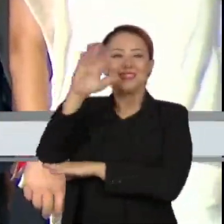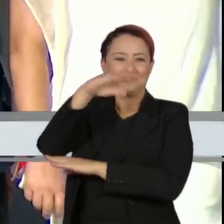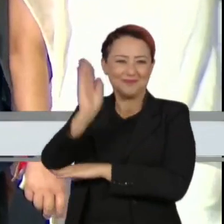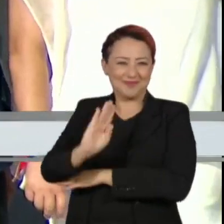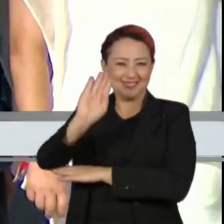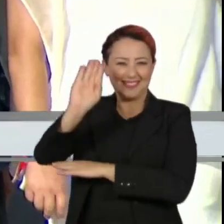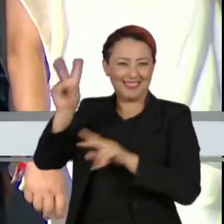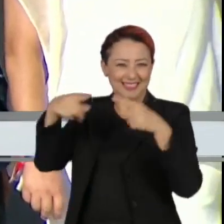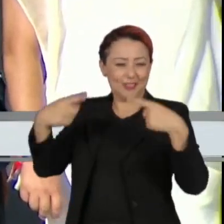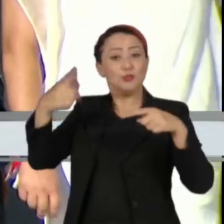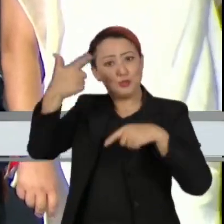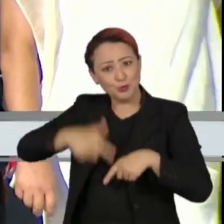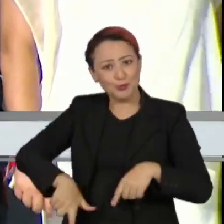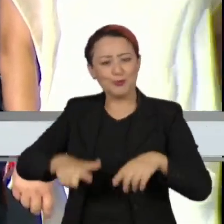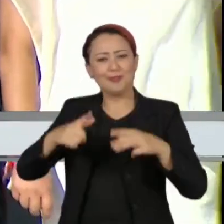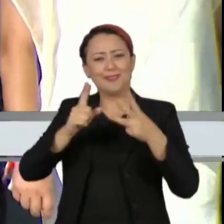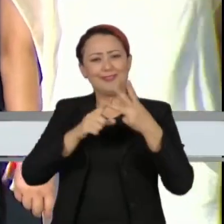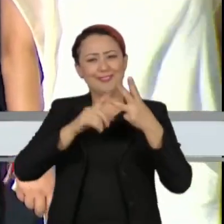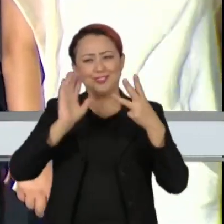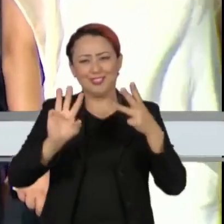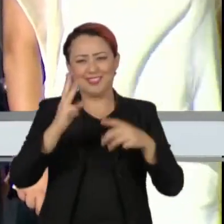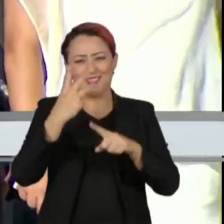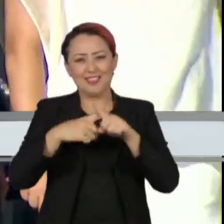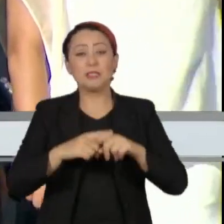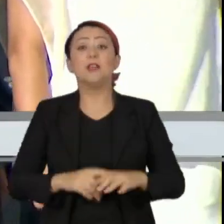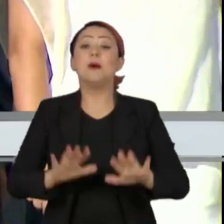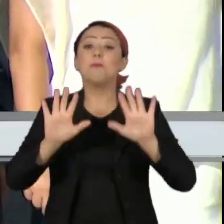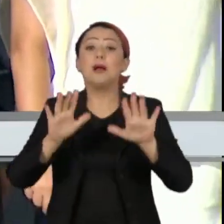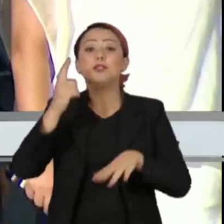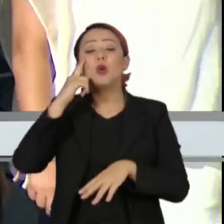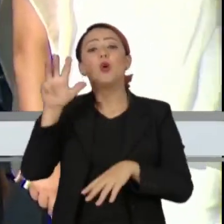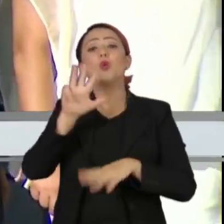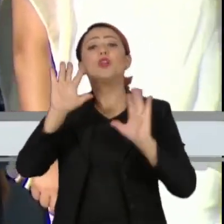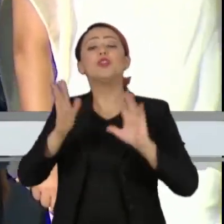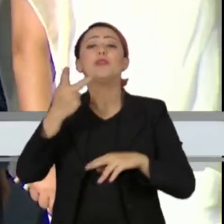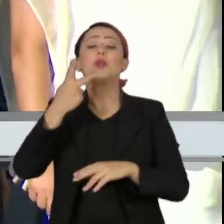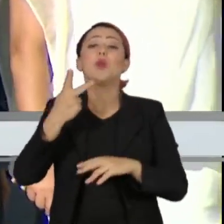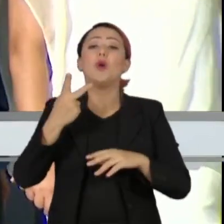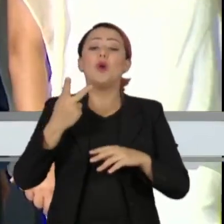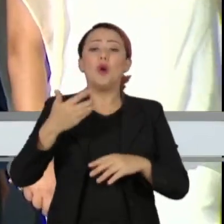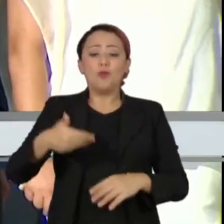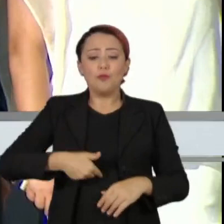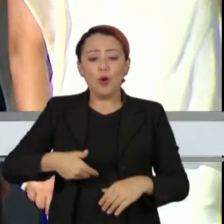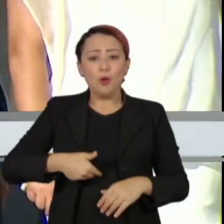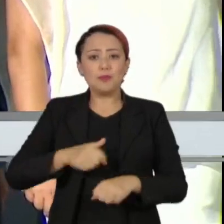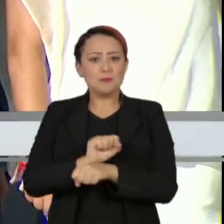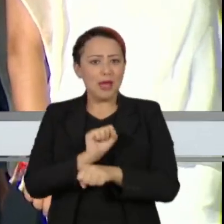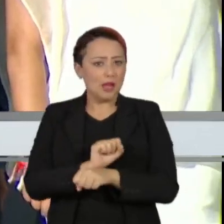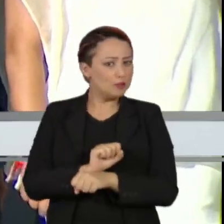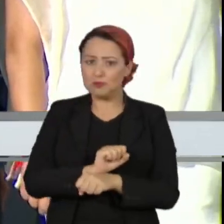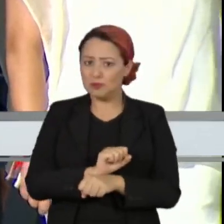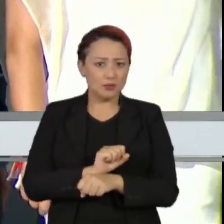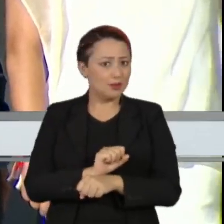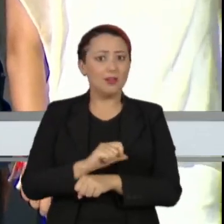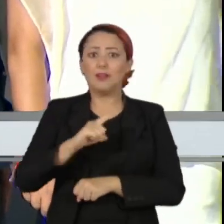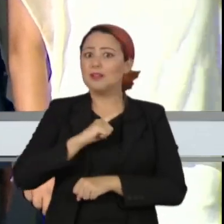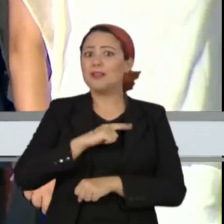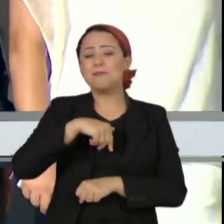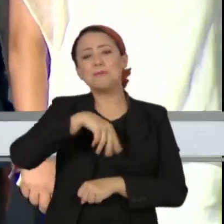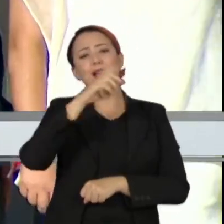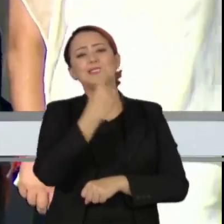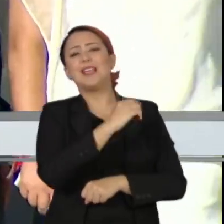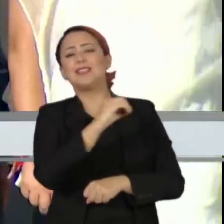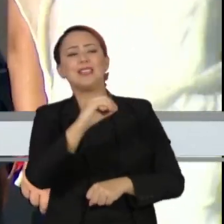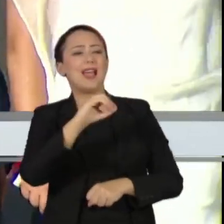Está represado e, como disse mesmo, a fome não espera, né? Então, nós temos mais de 110 milhões de brasileiros e brasileiras que